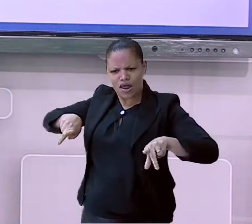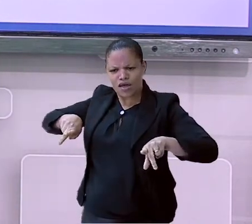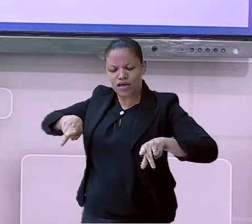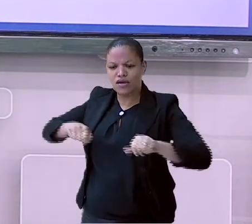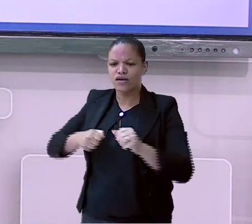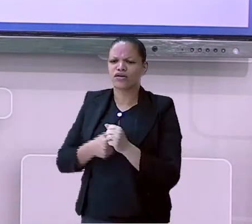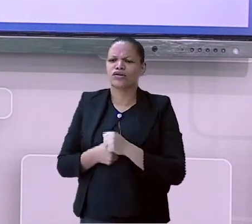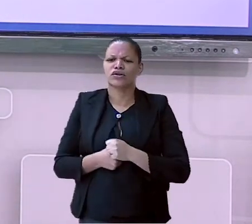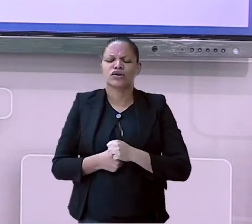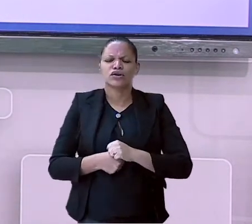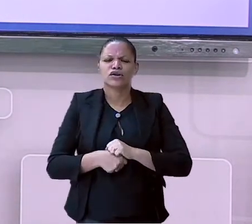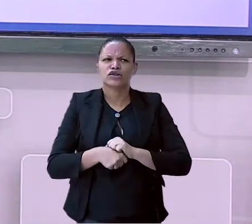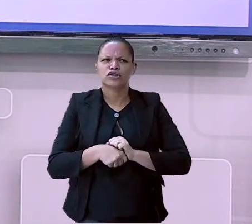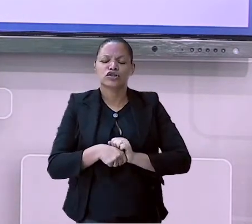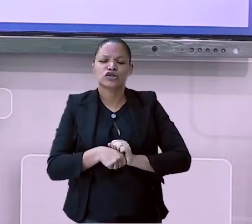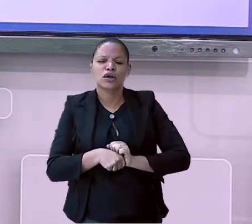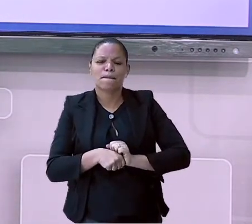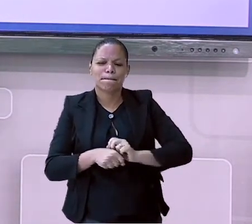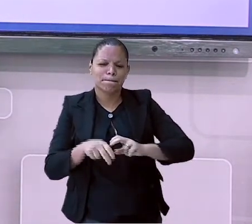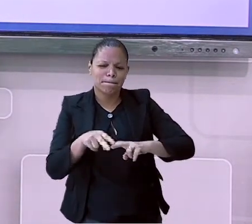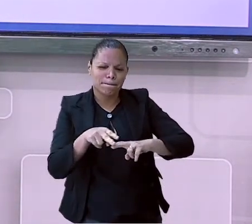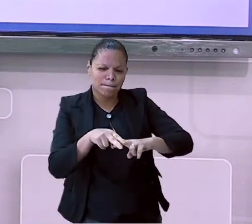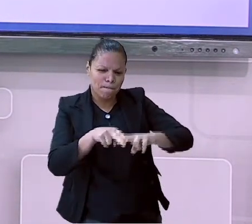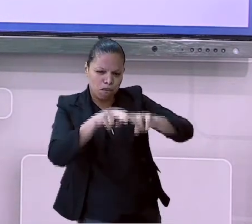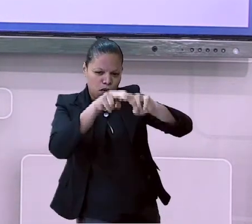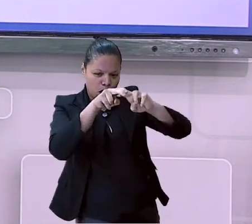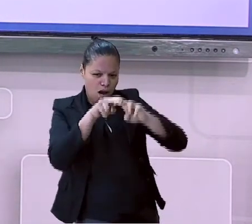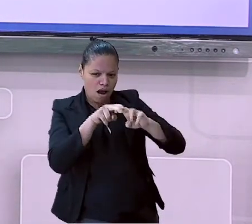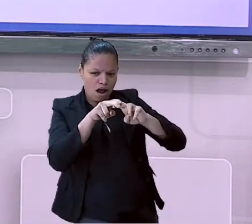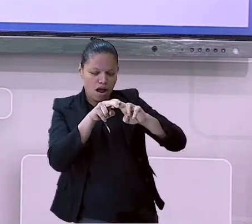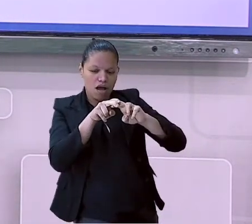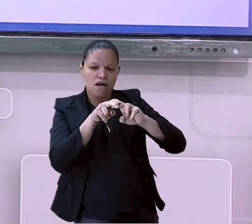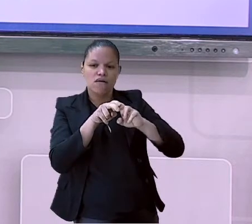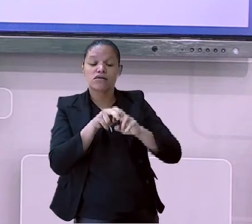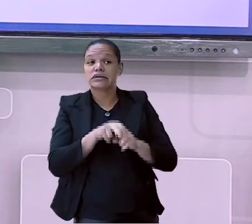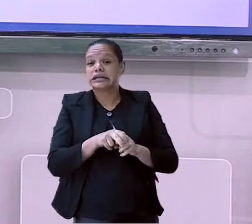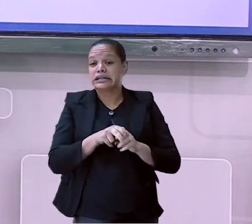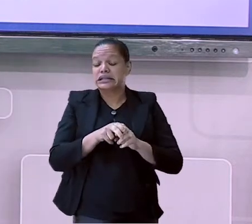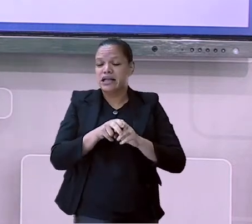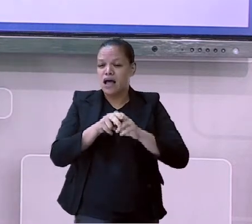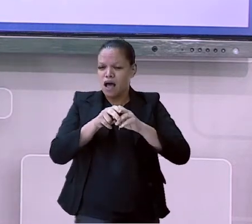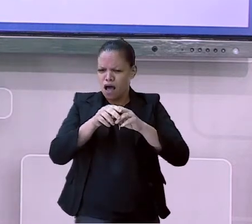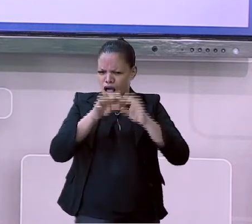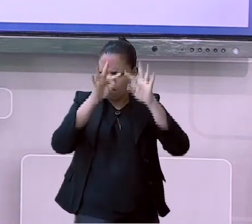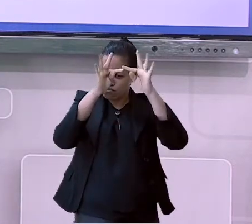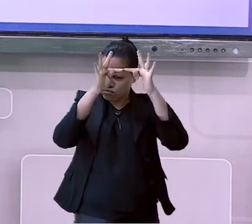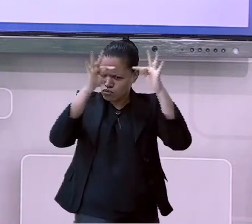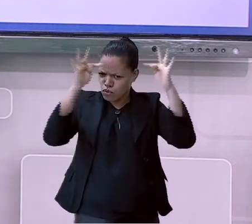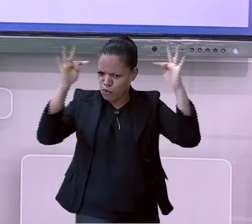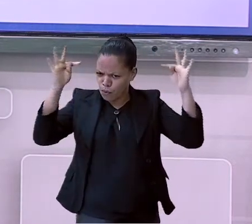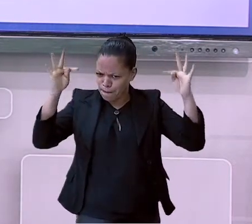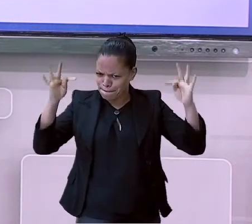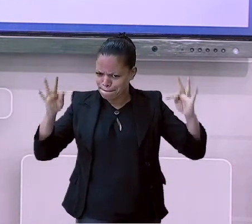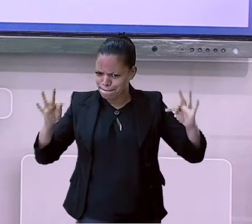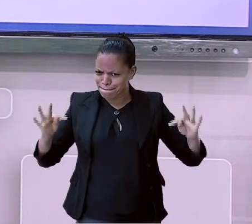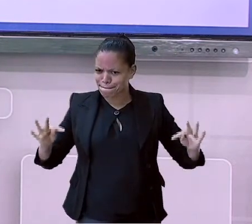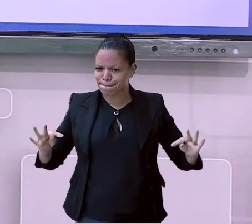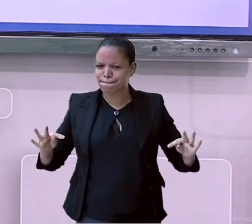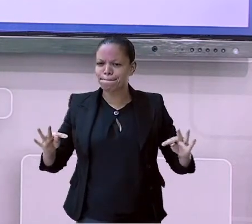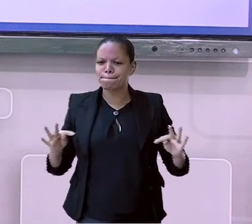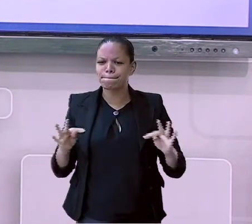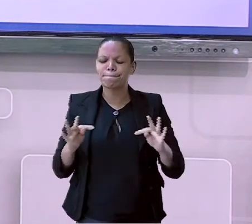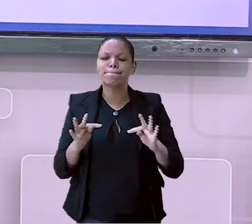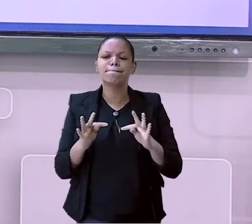de dupla entrada, ela terá mais informações, como na tabela do seu boletim escolar. Tem